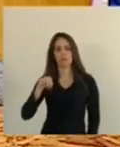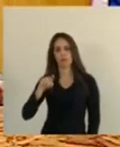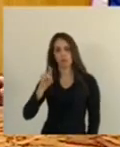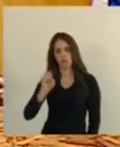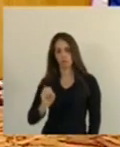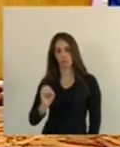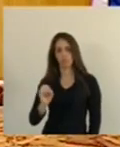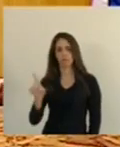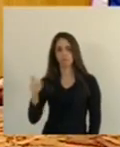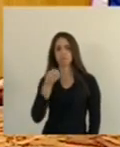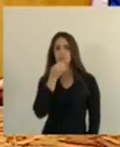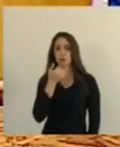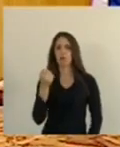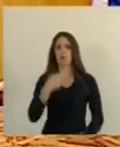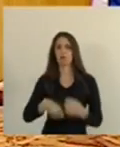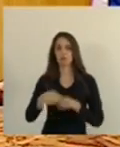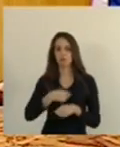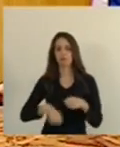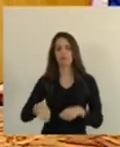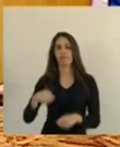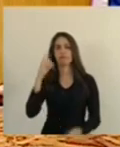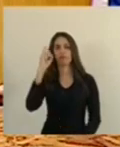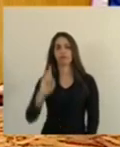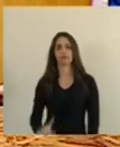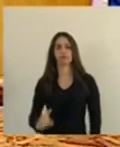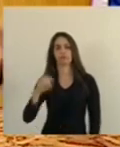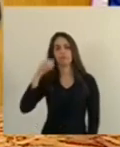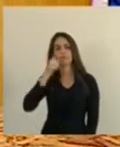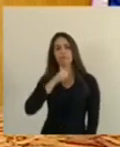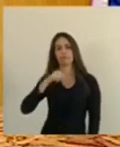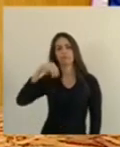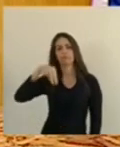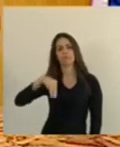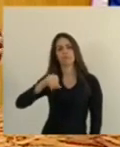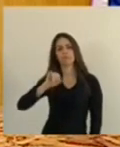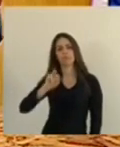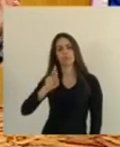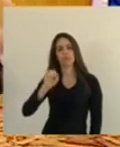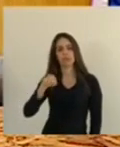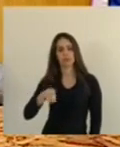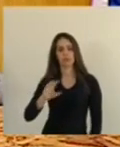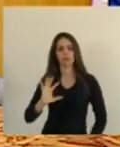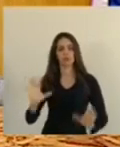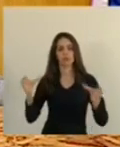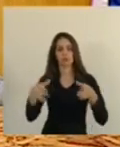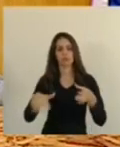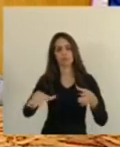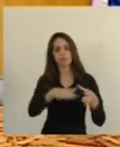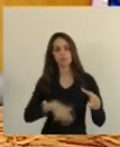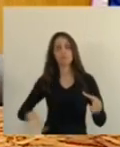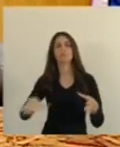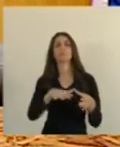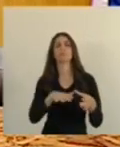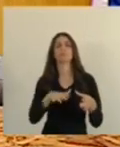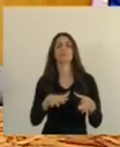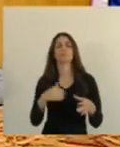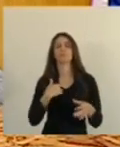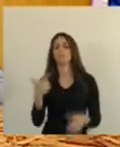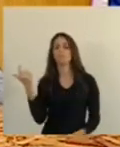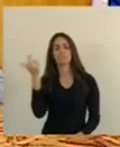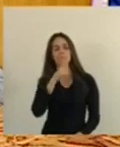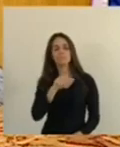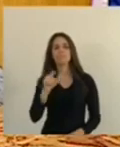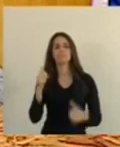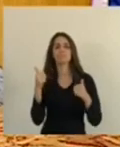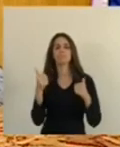bem administrada pela diretora Miriam. Vai aqui o meu abraço à diretora, a toda a comunidade escolar. Uma conquista.